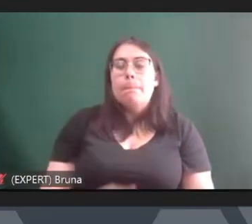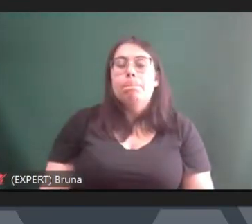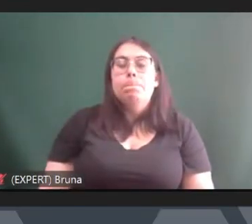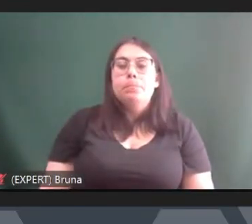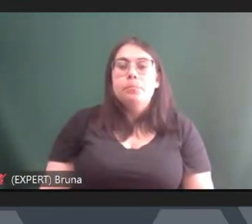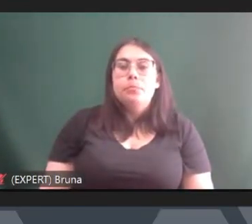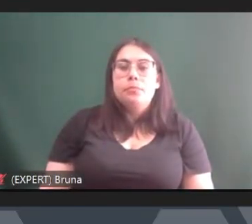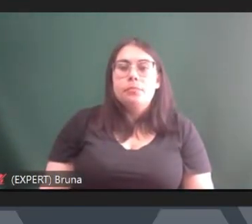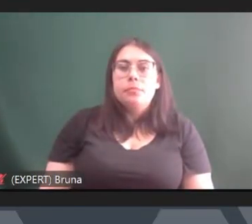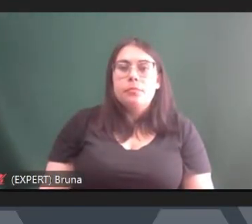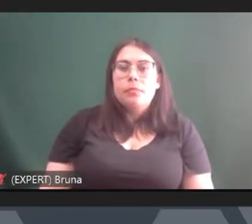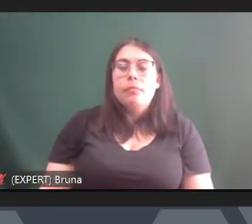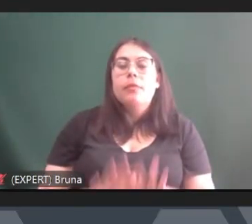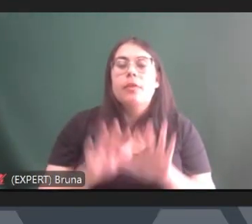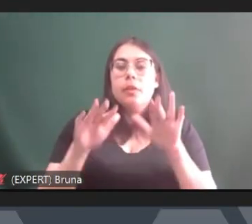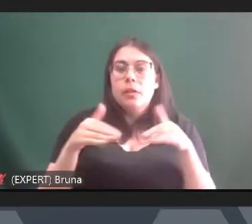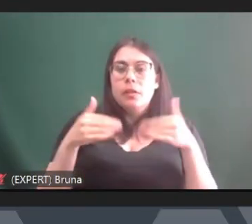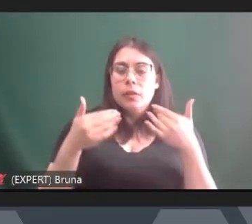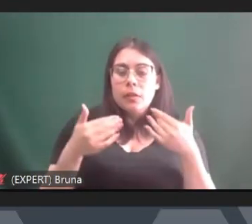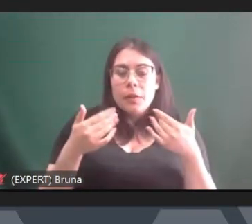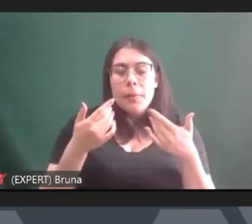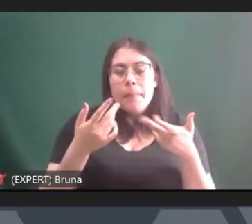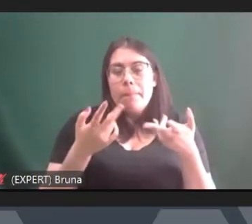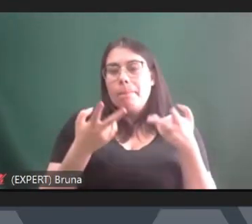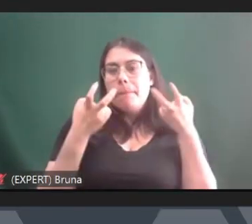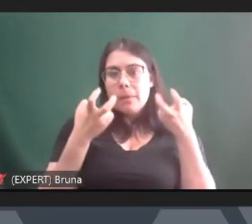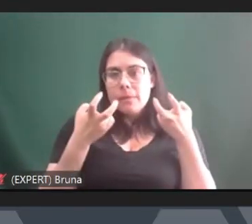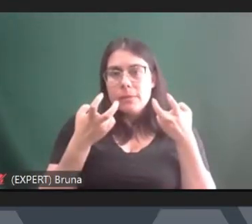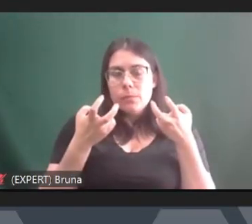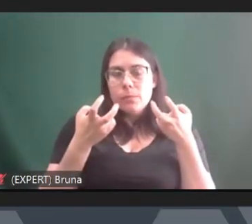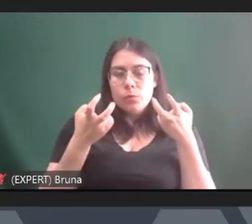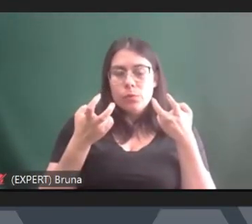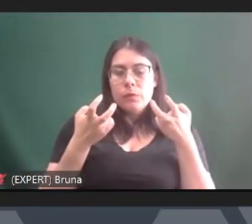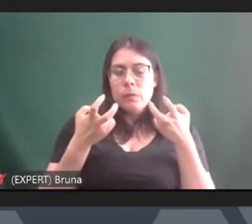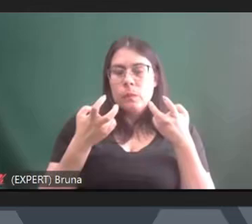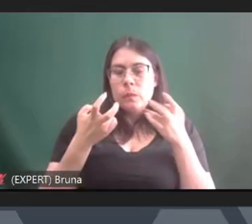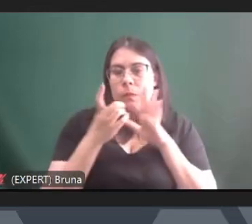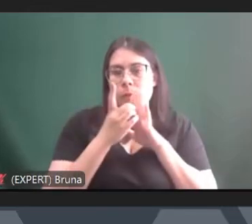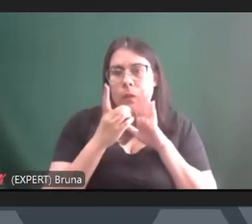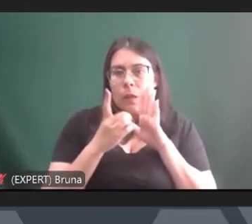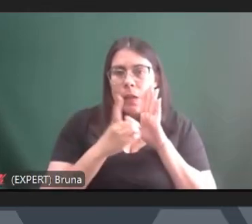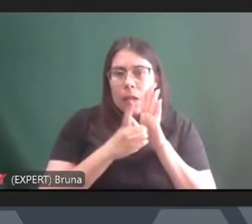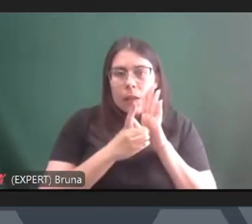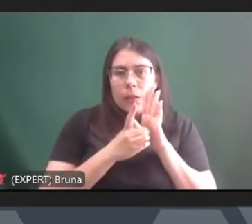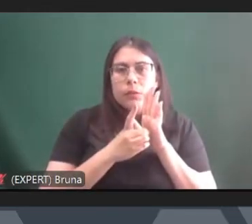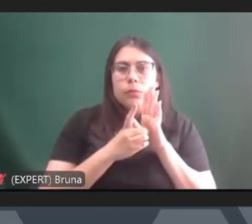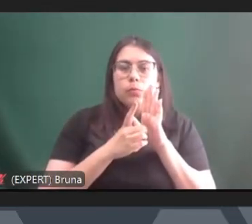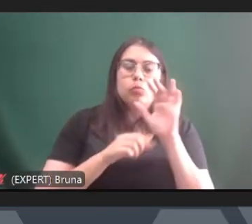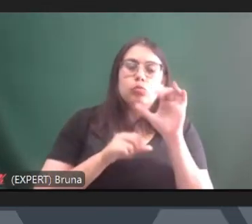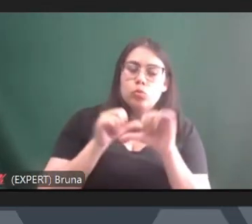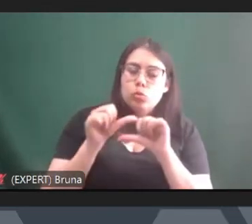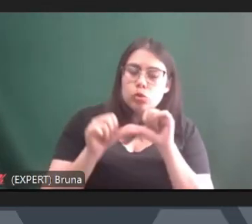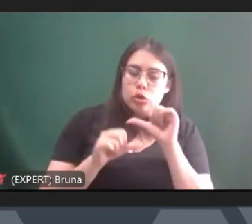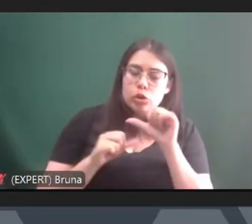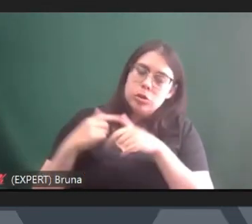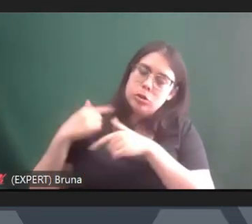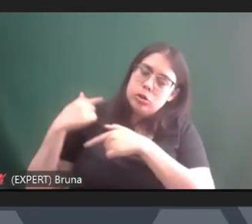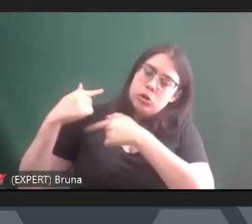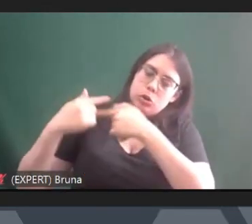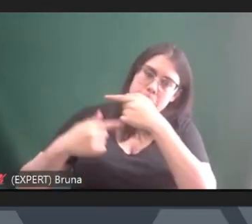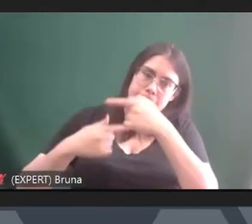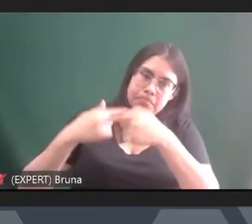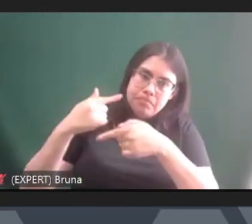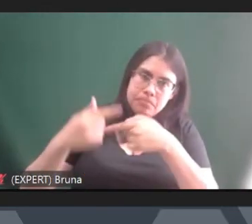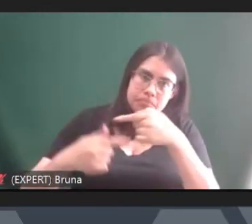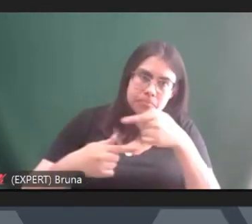considerando essa cena complexa que foi construída ao longo de décadas essa questão de mudança geracional que eu achei bastante interessante que você falou